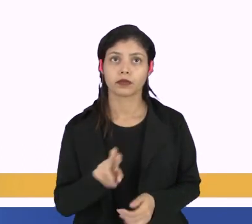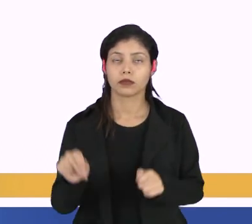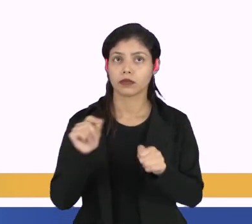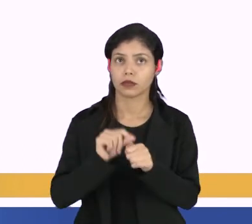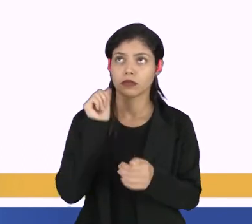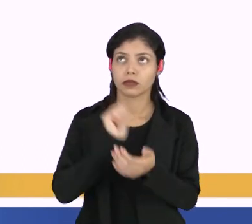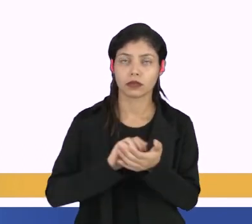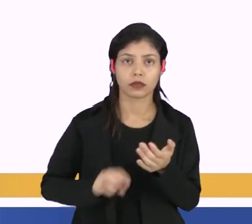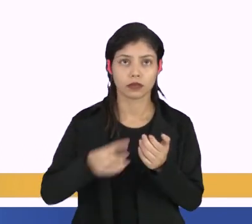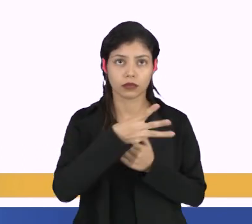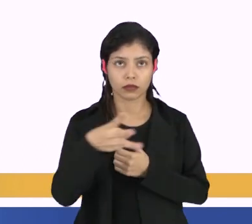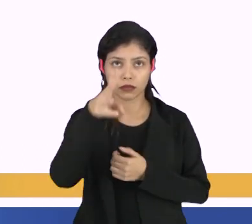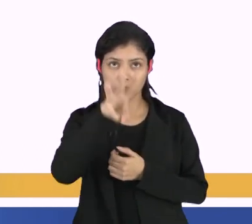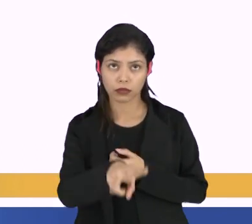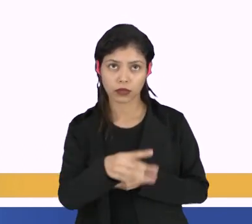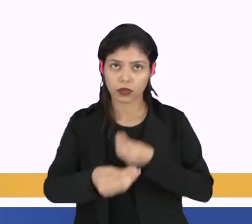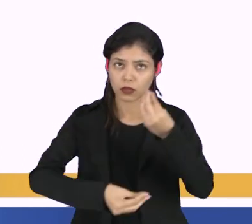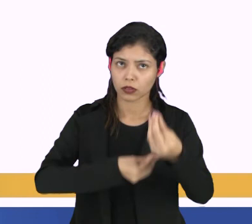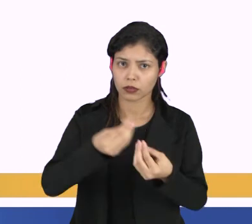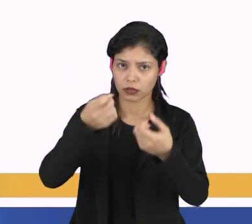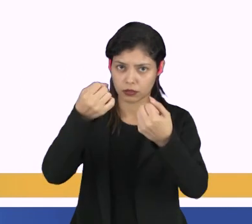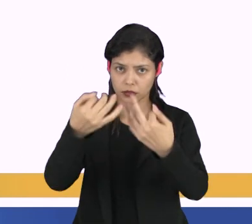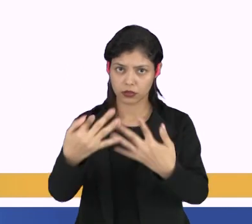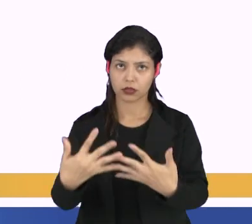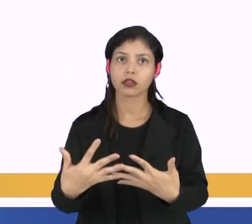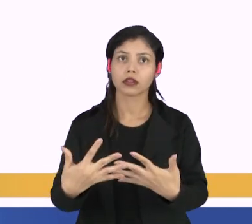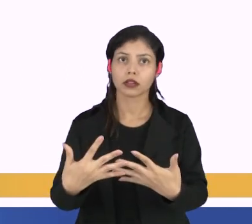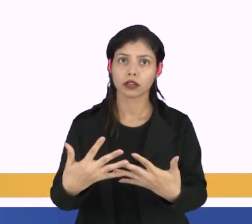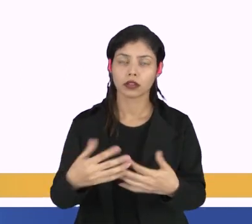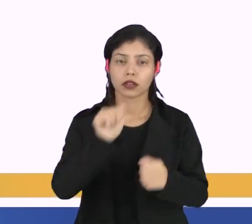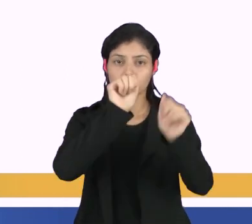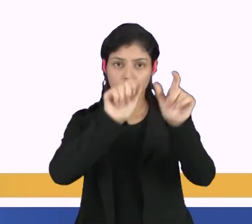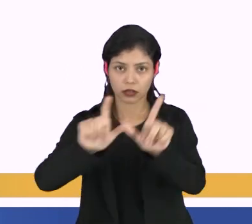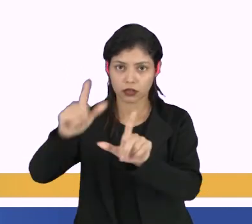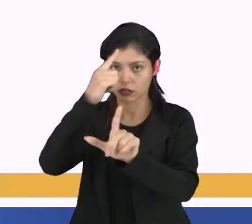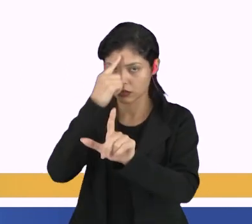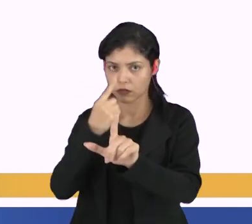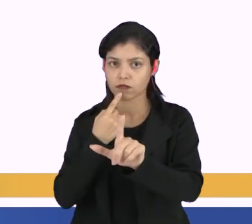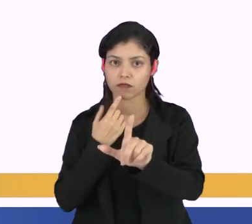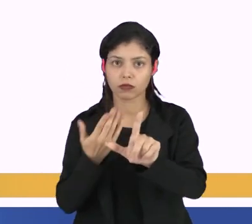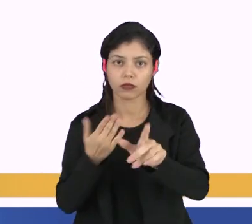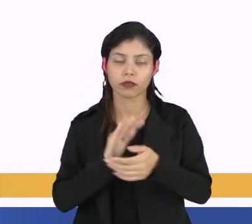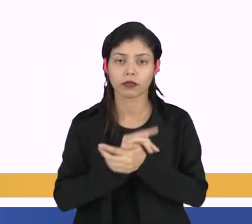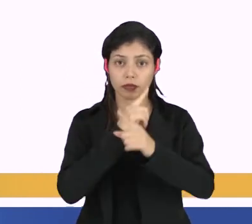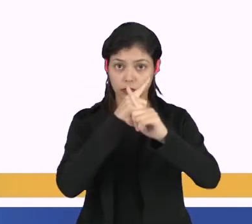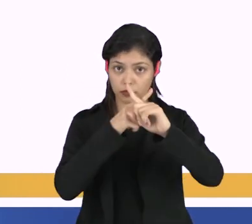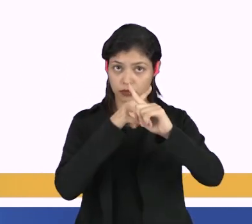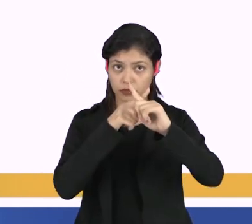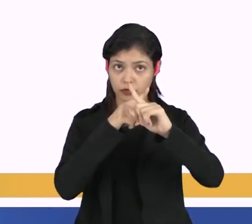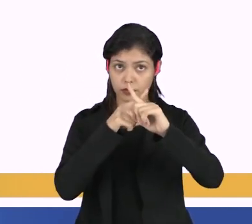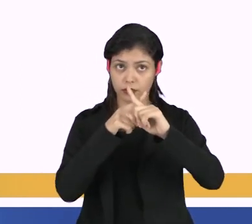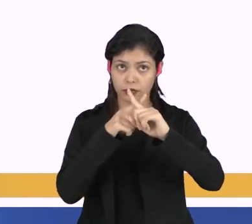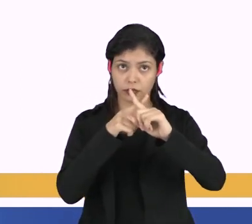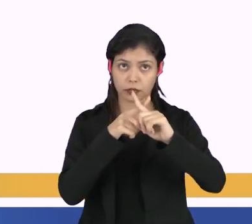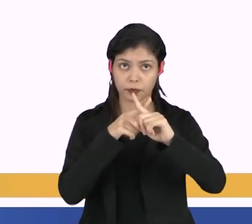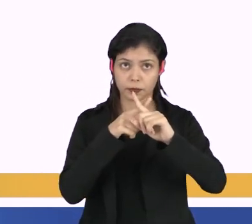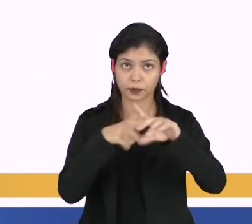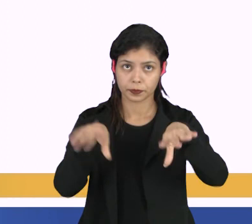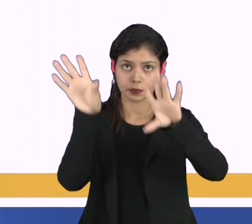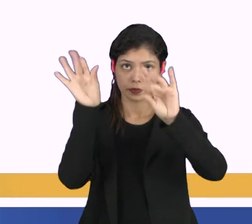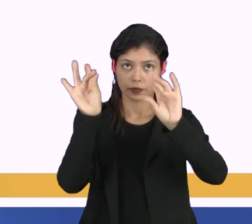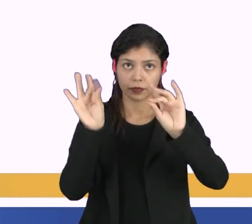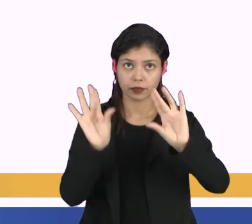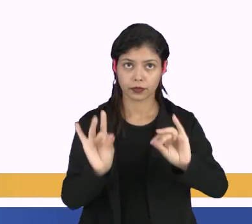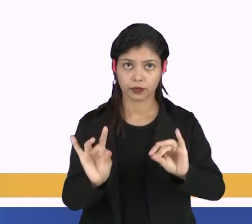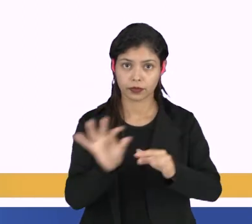dessas matrizes é conforme está aí na telinha de vocês. Então vou multiplicar cada